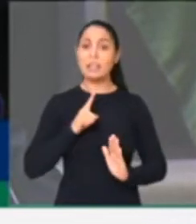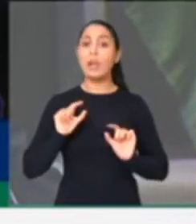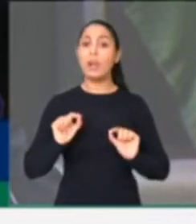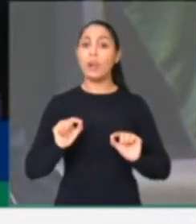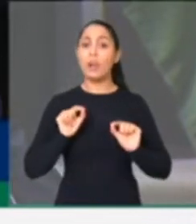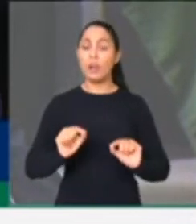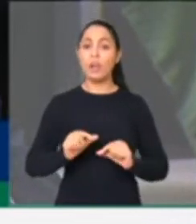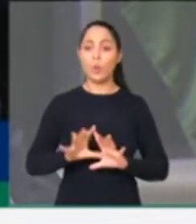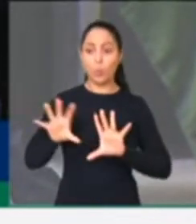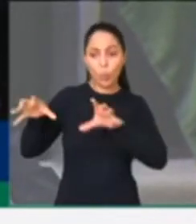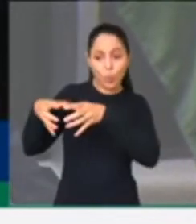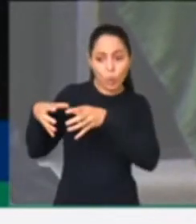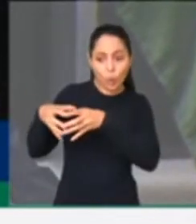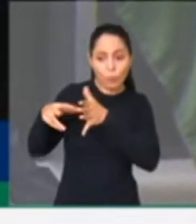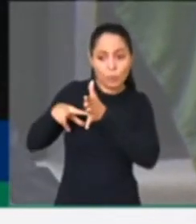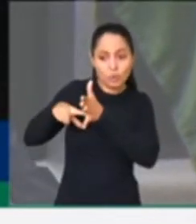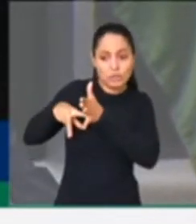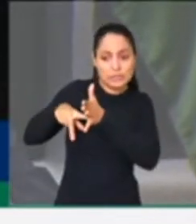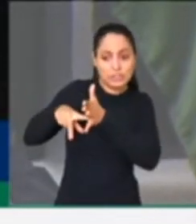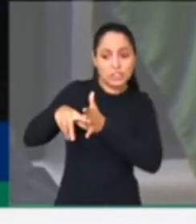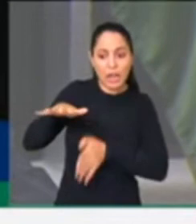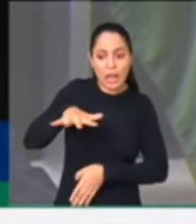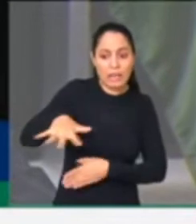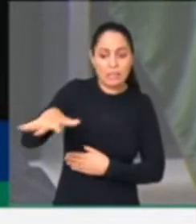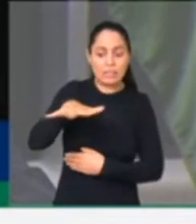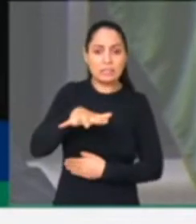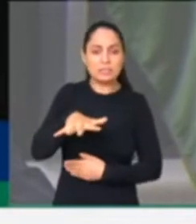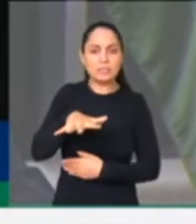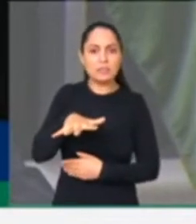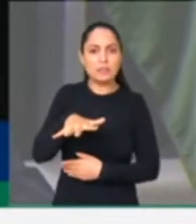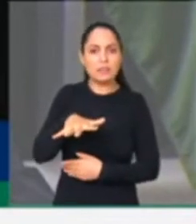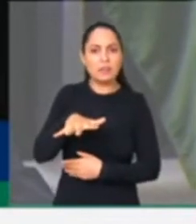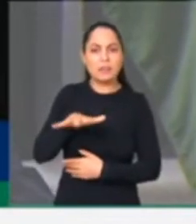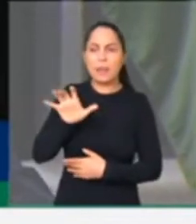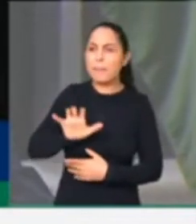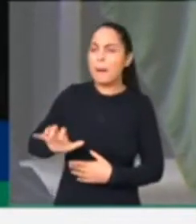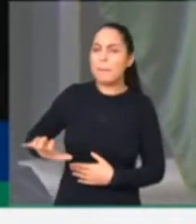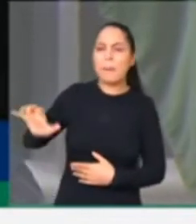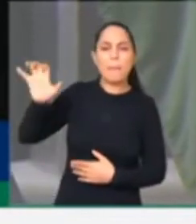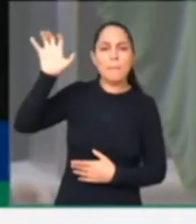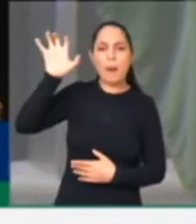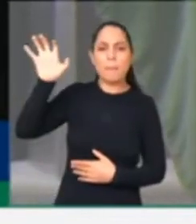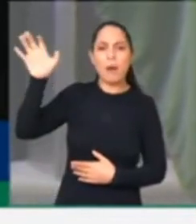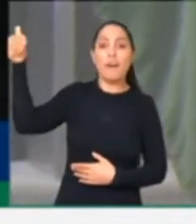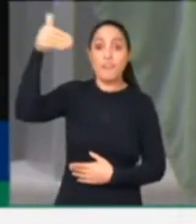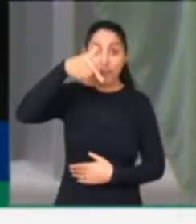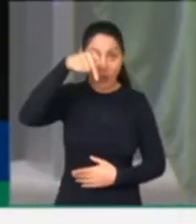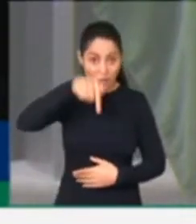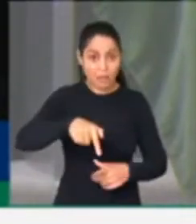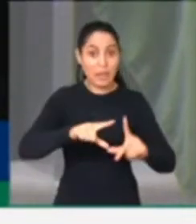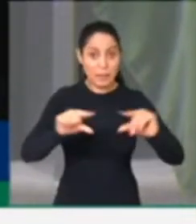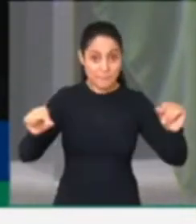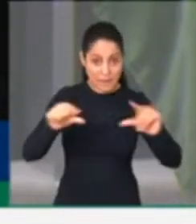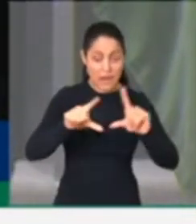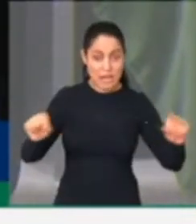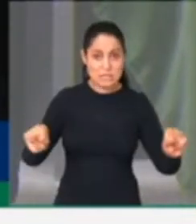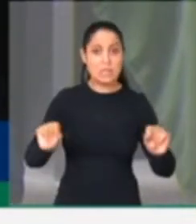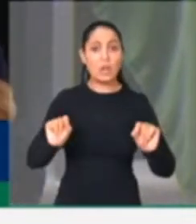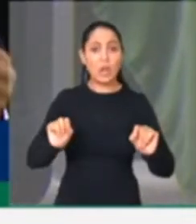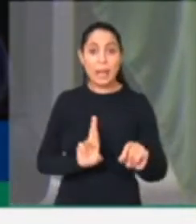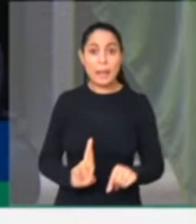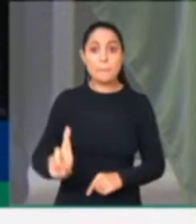sindicalistas que vieram à Brasília representando as centrais sindicais para exatamente